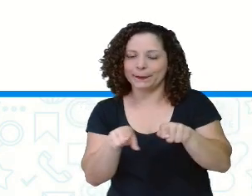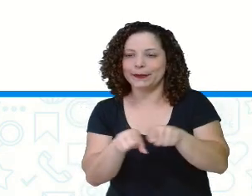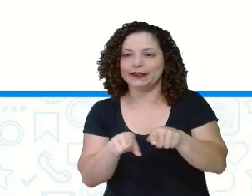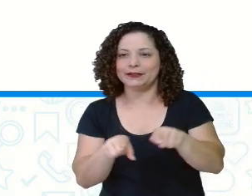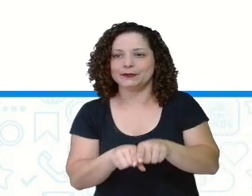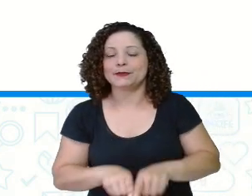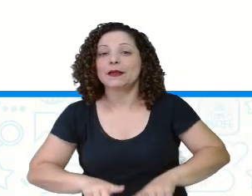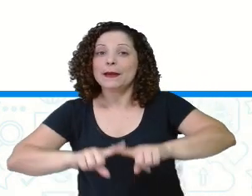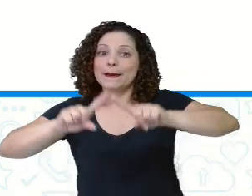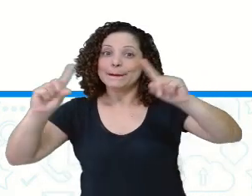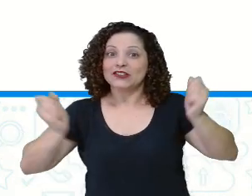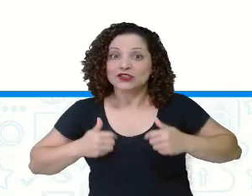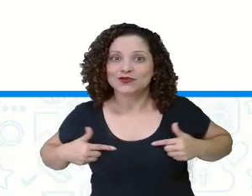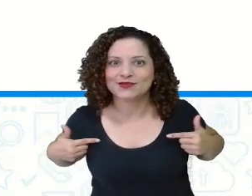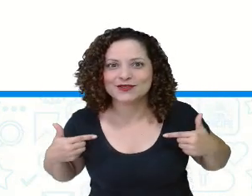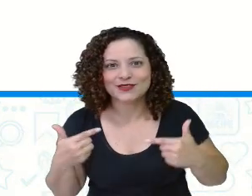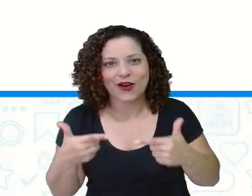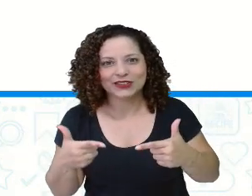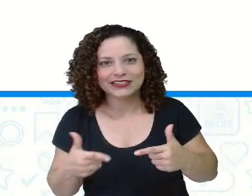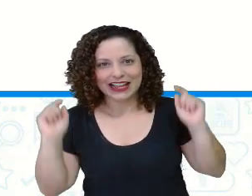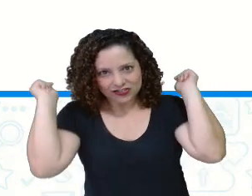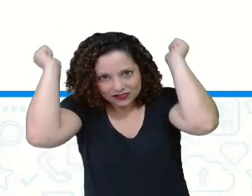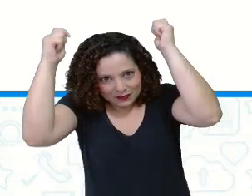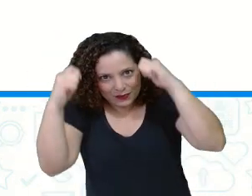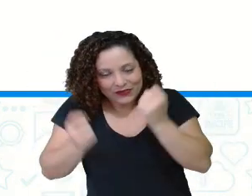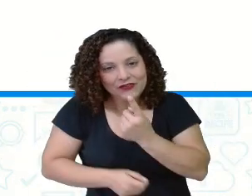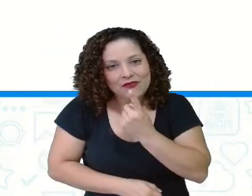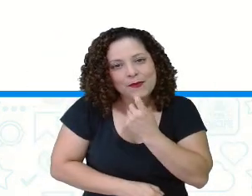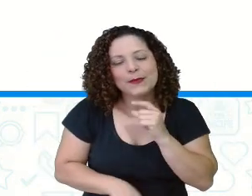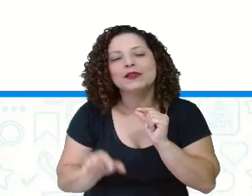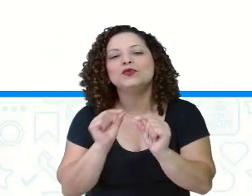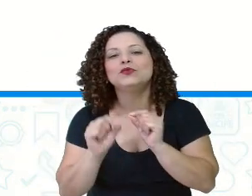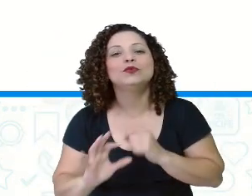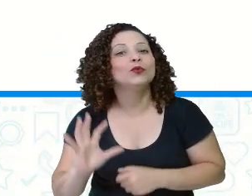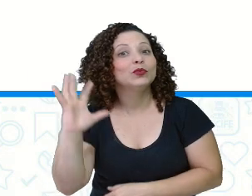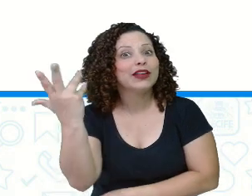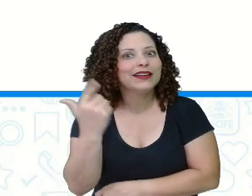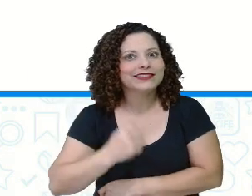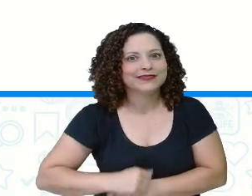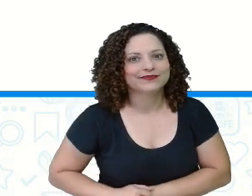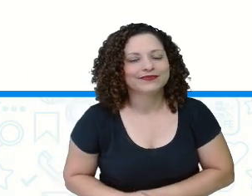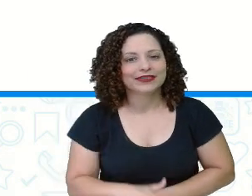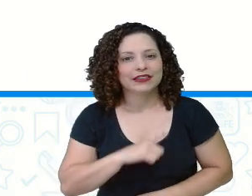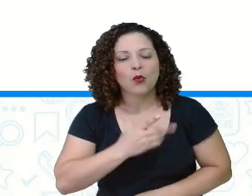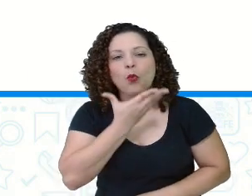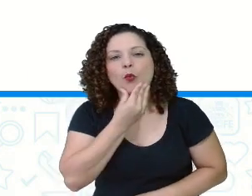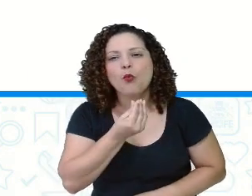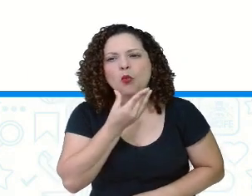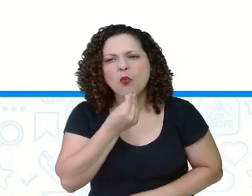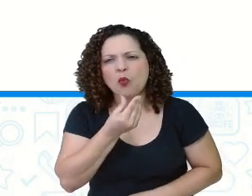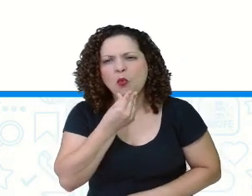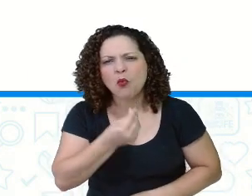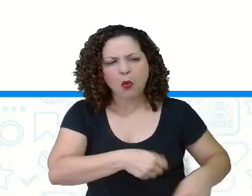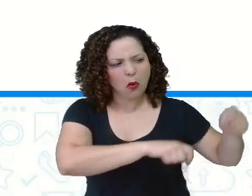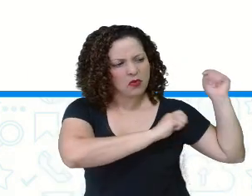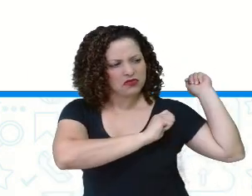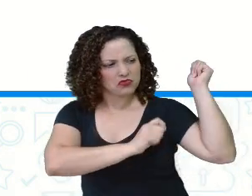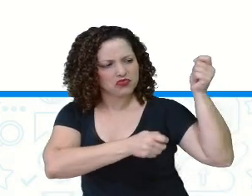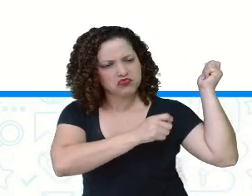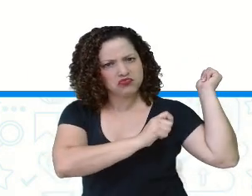Mas a sorte da Chapeuzinho Vermelho é que aparece o caçador. Isso mesmo.